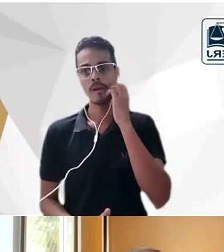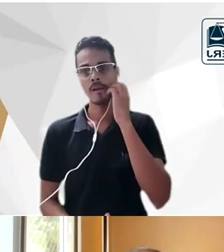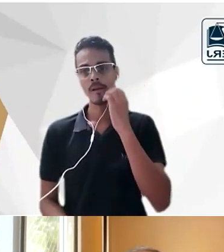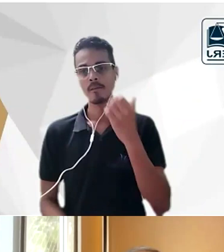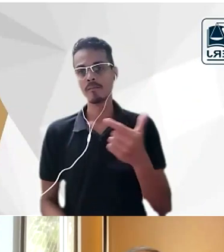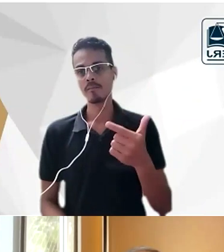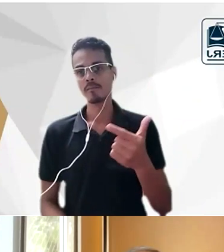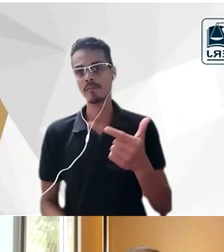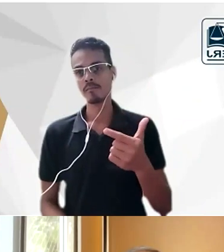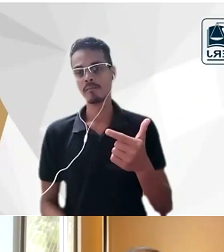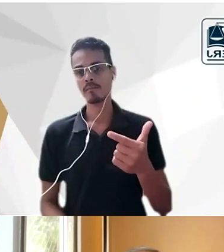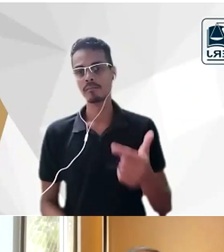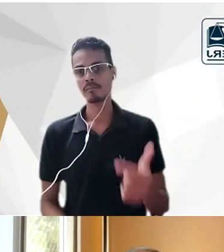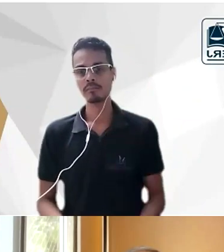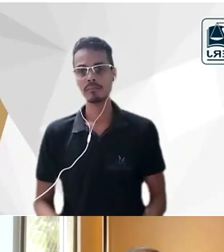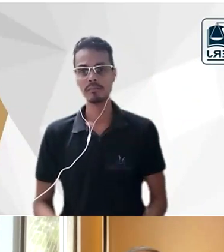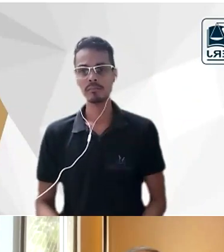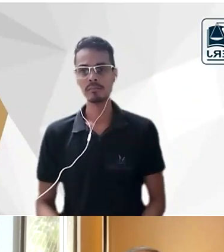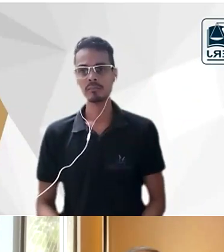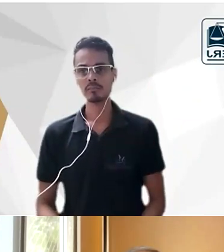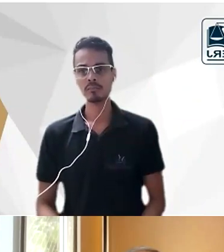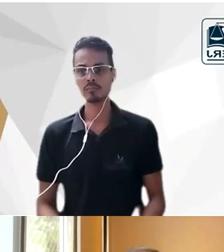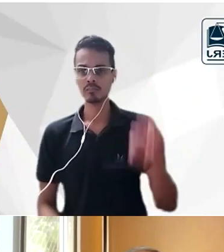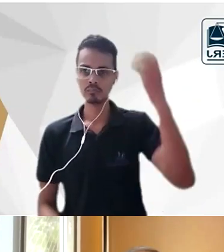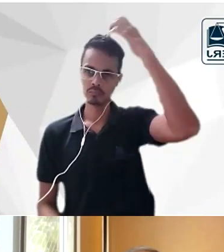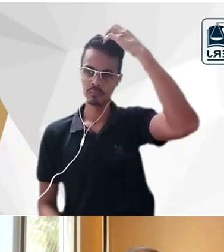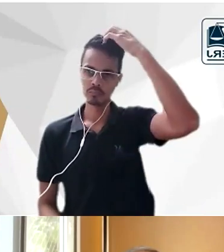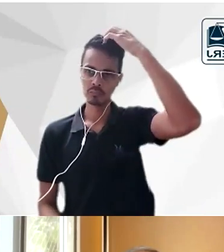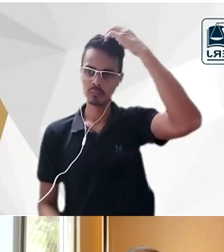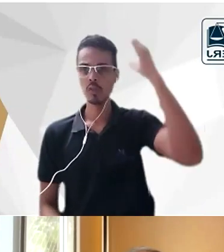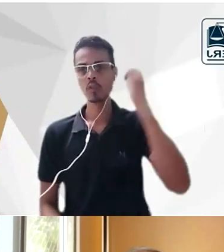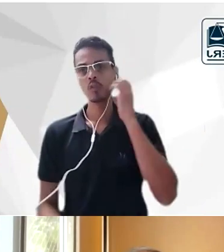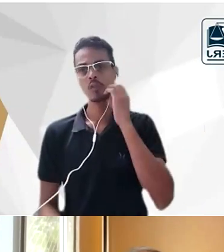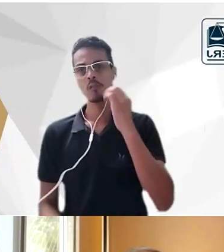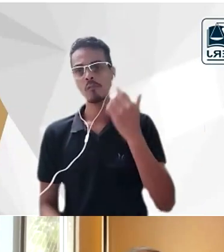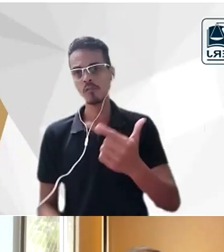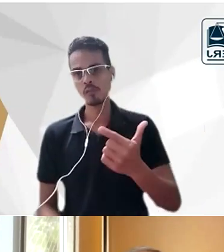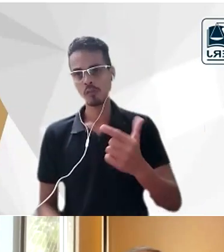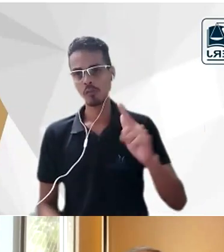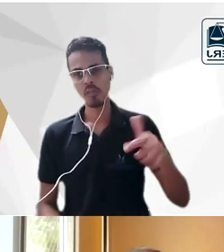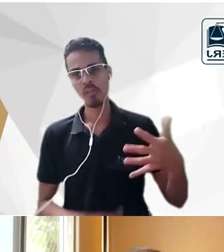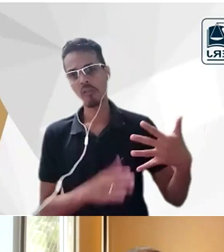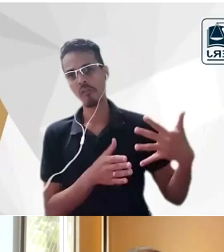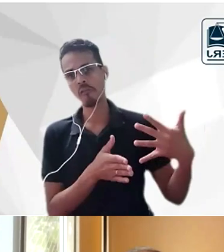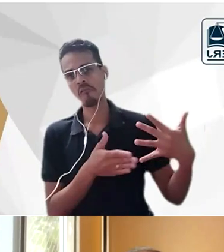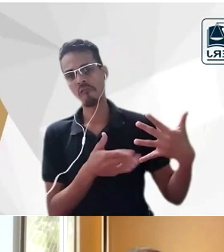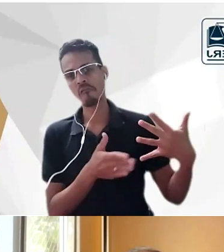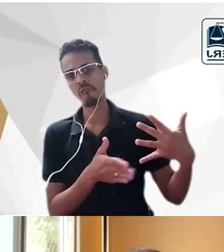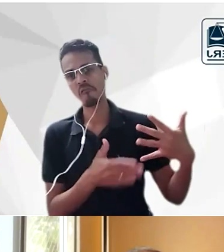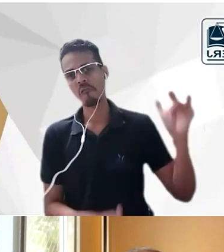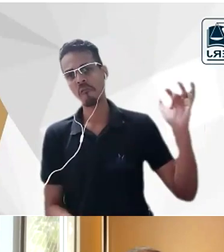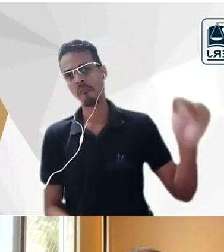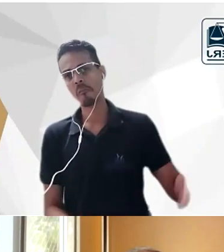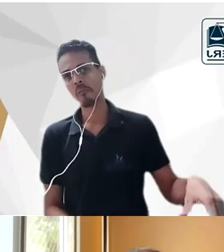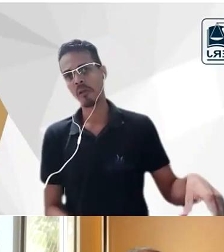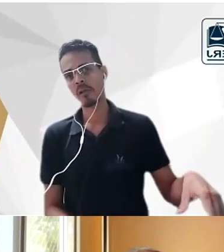vai dizer que Dom Pedro II é um grande medíocre e isso acho que retrata bem a visão